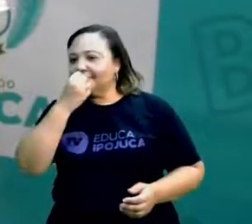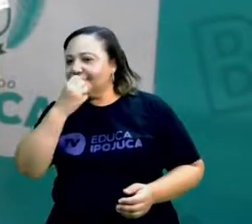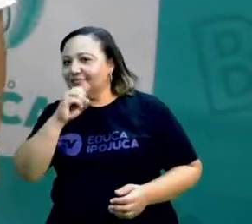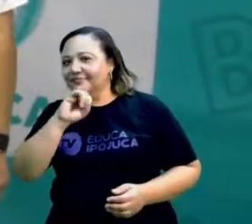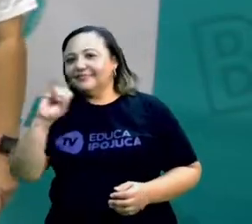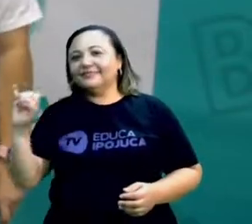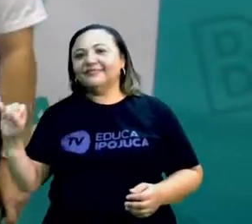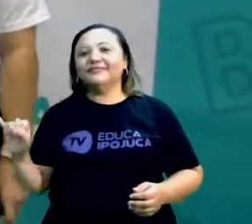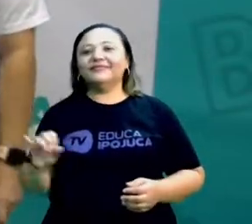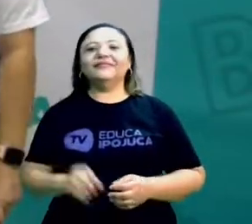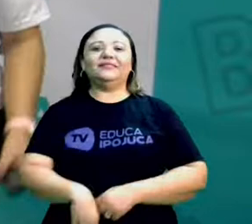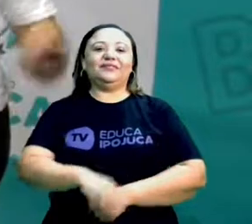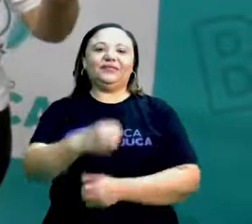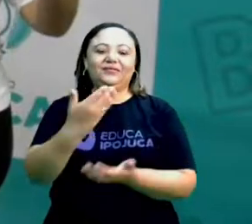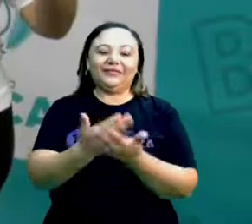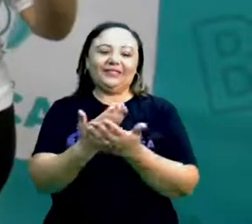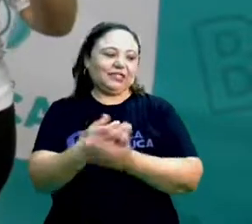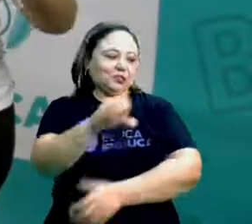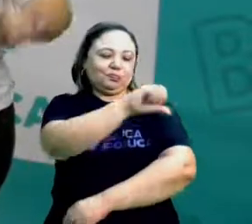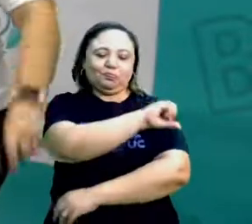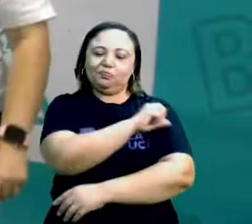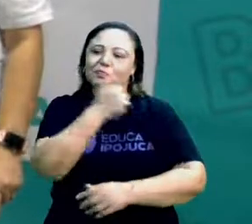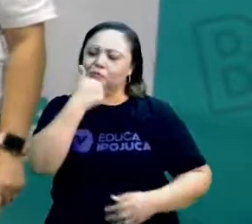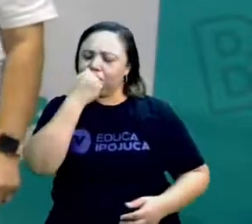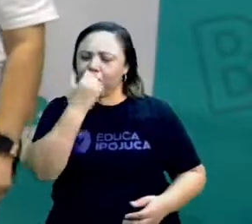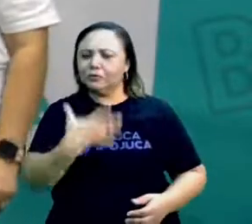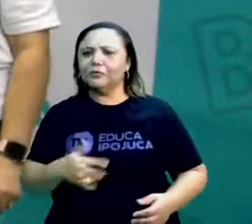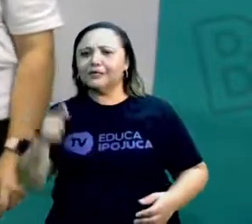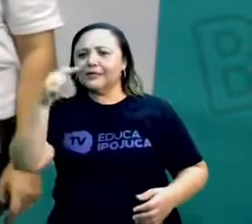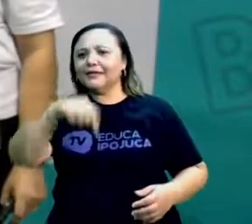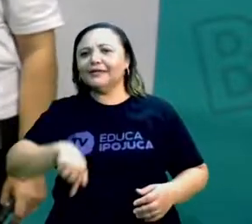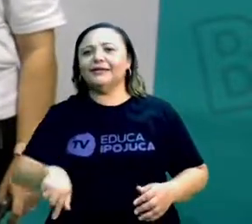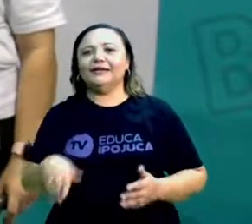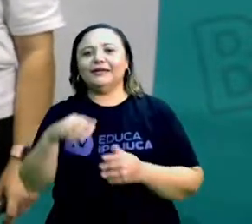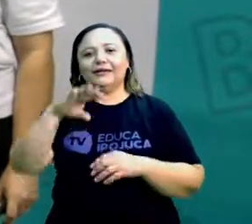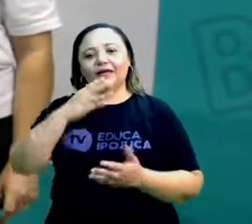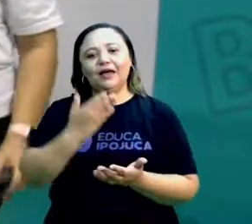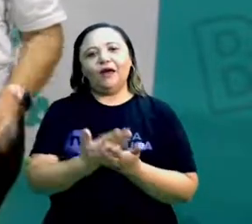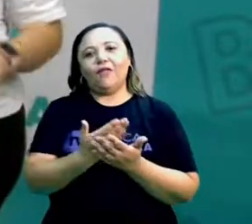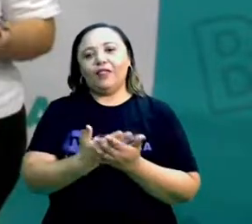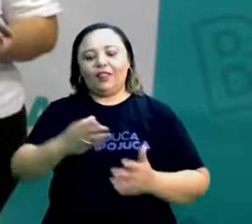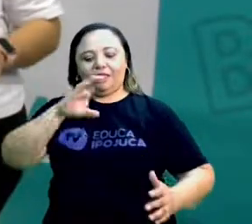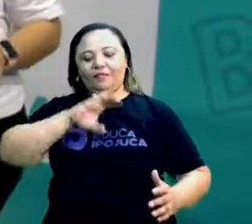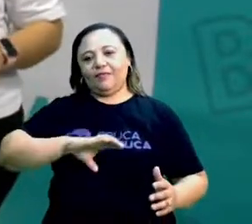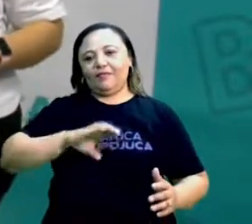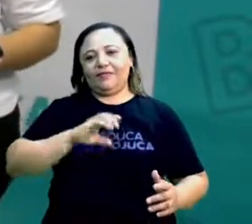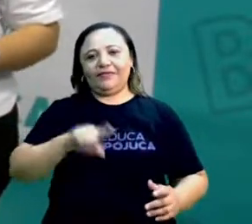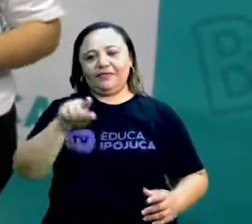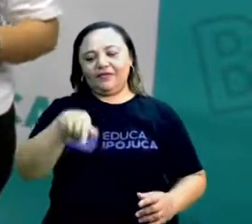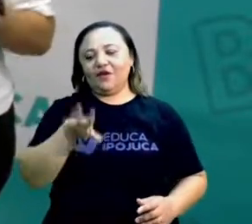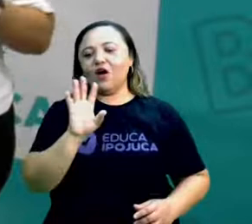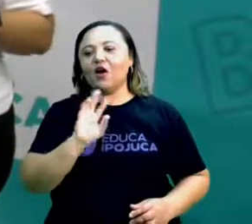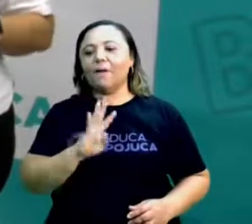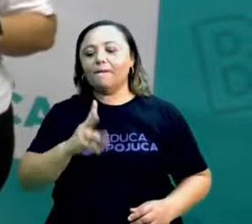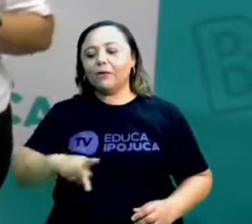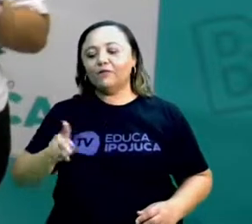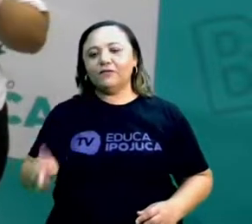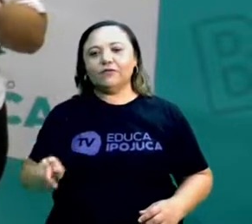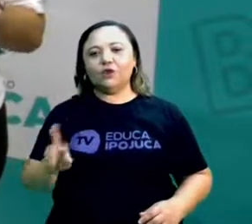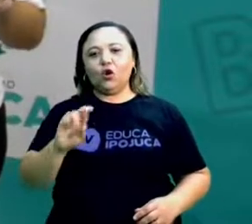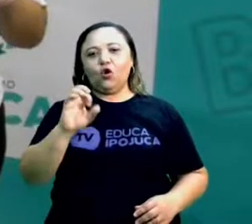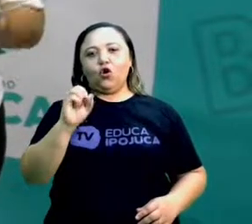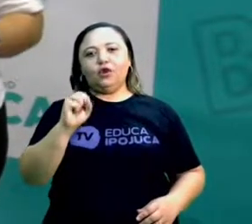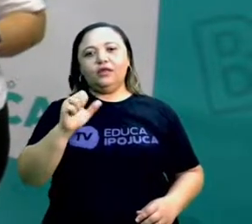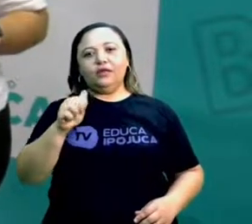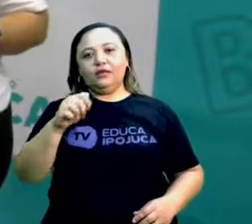Olá estudantes do nono ano, que prazer estarmos juntos para mais uma aula de língua portuguesa. Você já me conhece, eu sou a professora